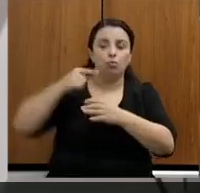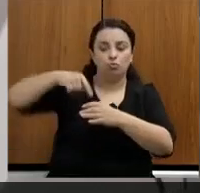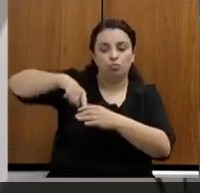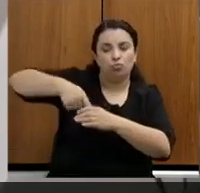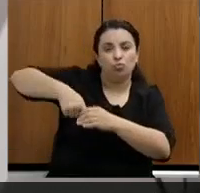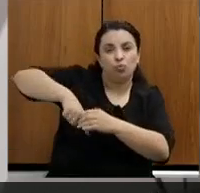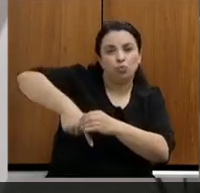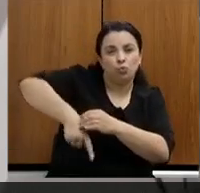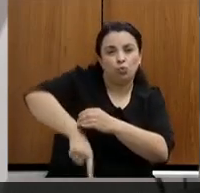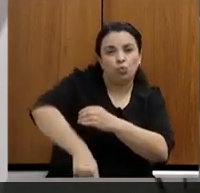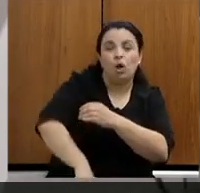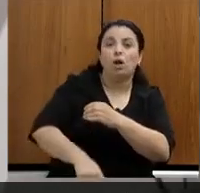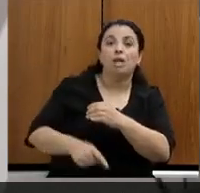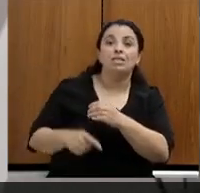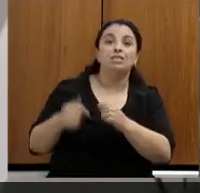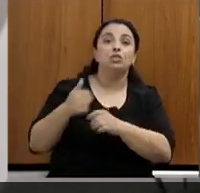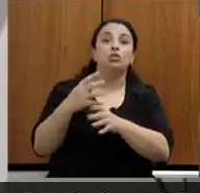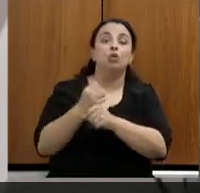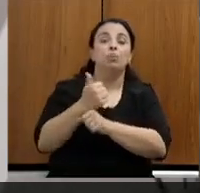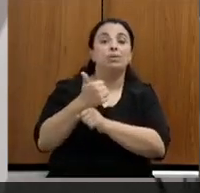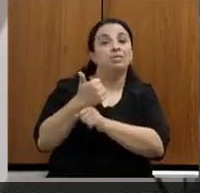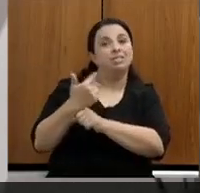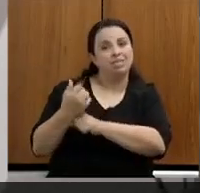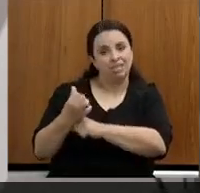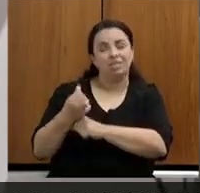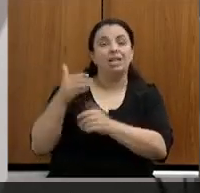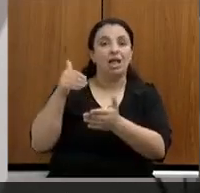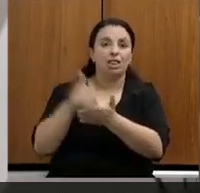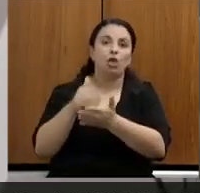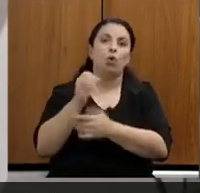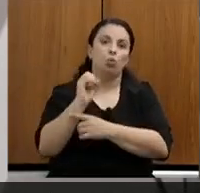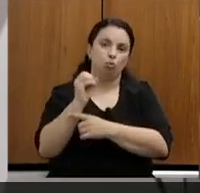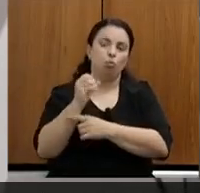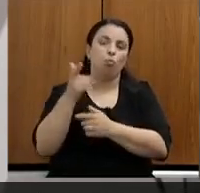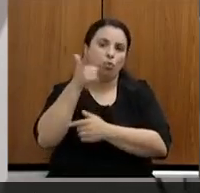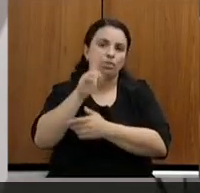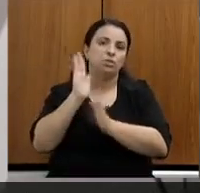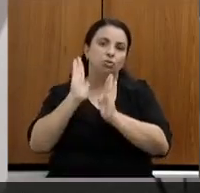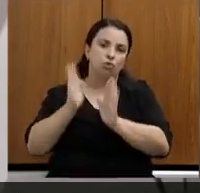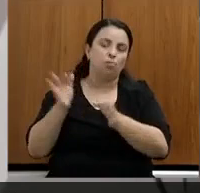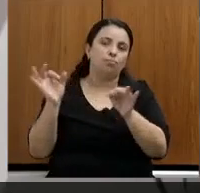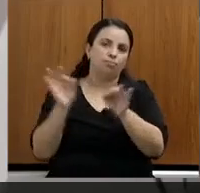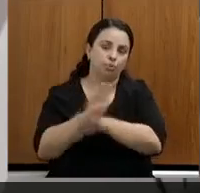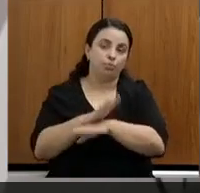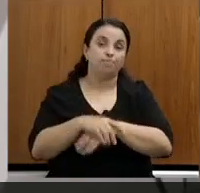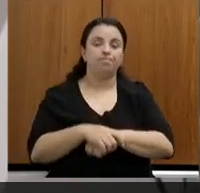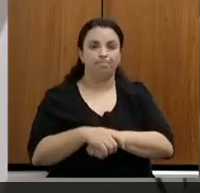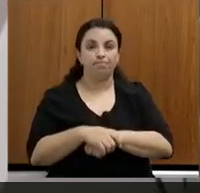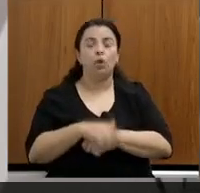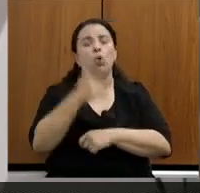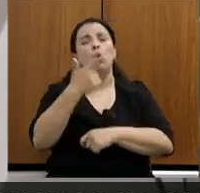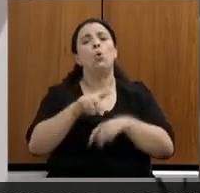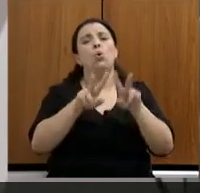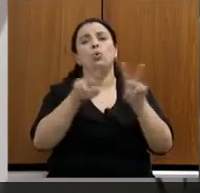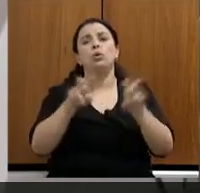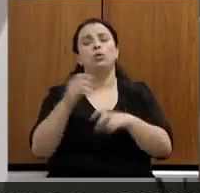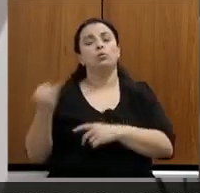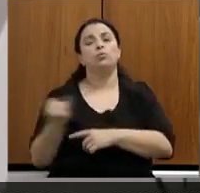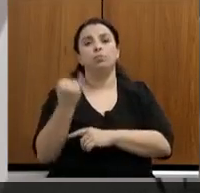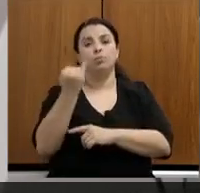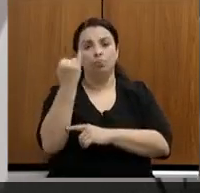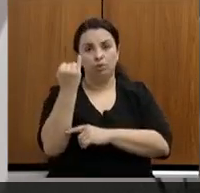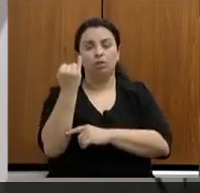poços até outubro de 2021, esse ano. Um outro tema muito importante que também foi resgatado